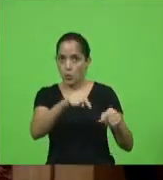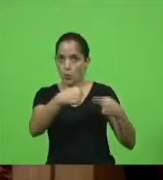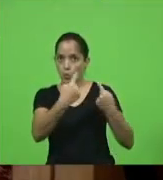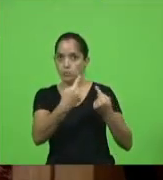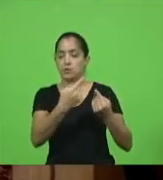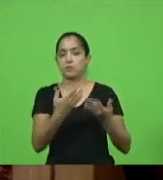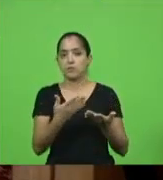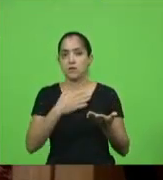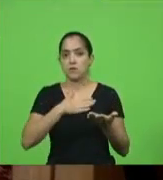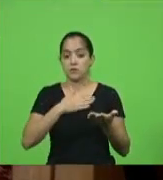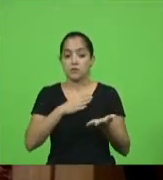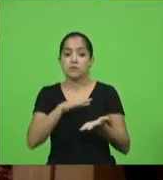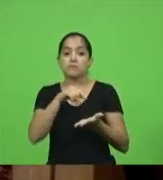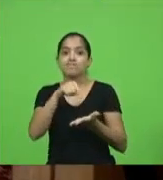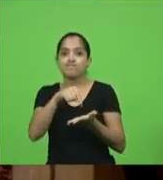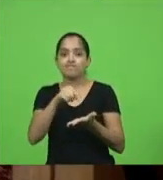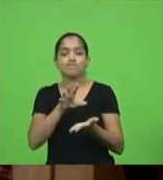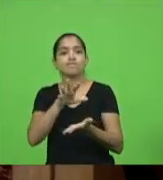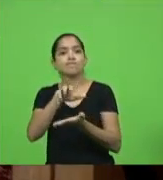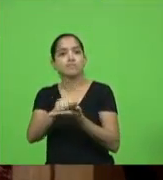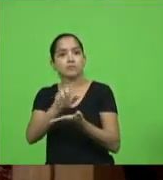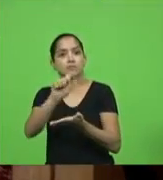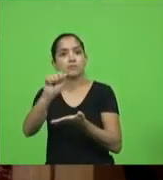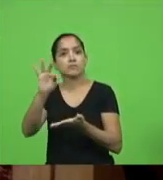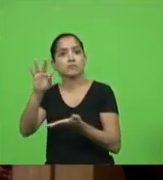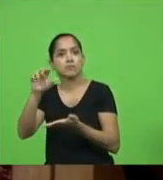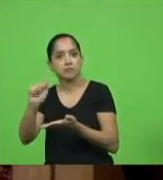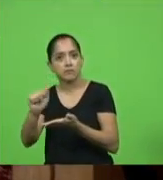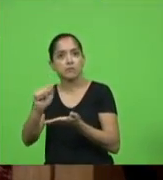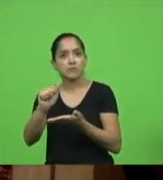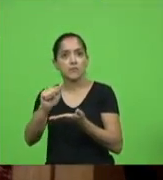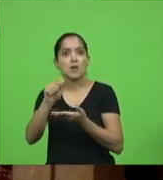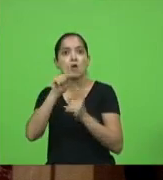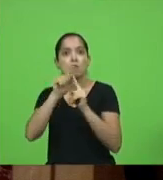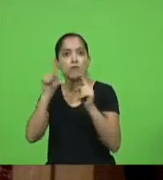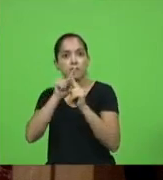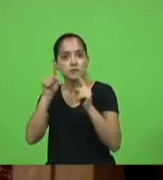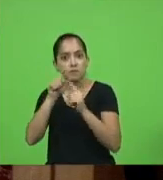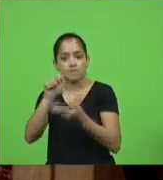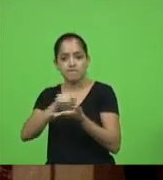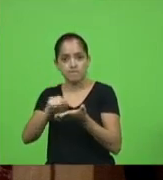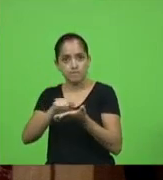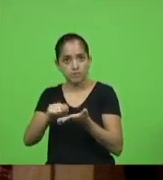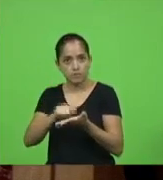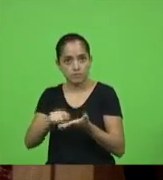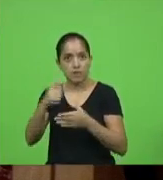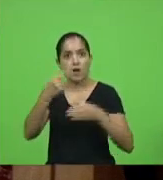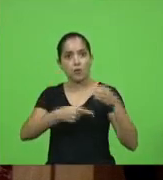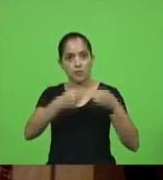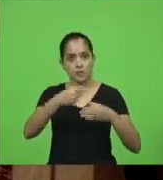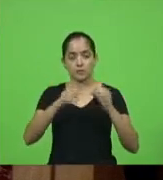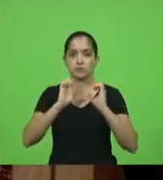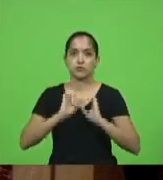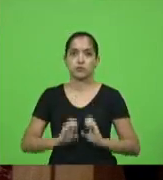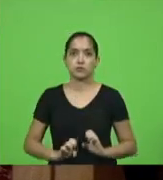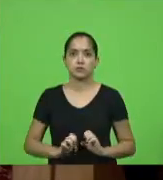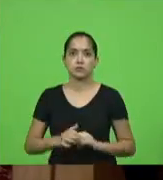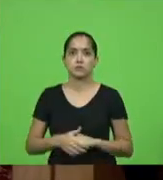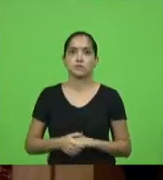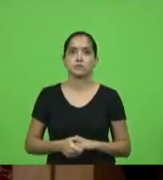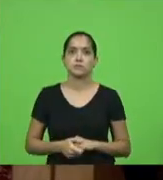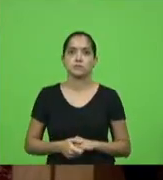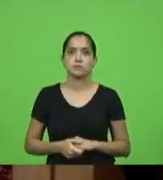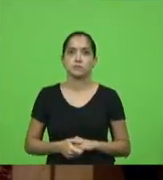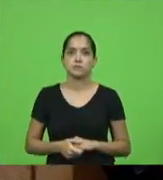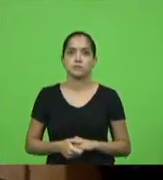gostaria de deixar registrado em ata e vou inclusive fazer uma reclamação formal mais uma vez da comissão de ética obrigado senhor presidente